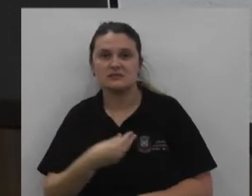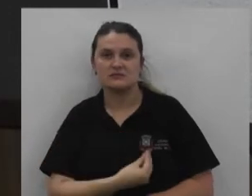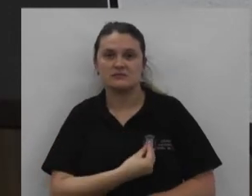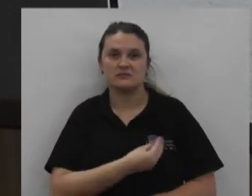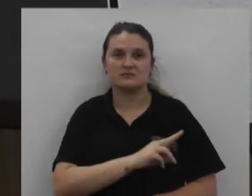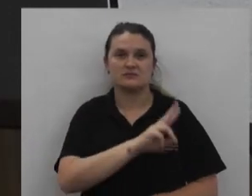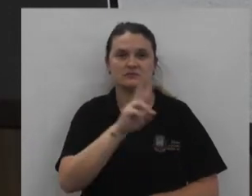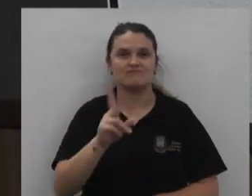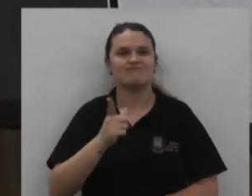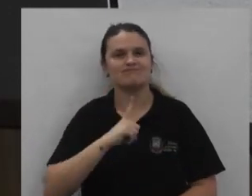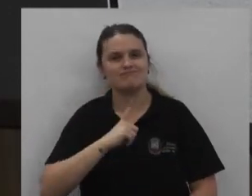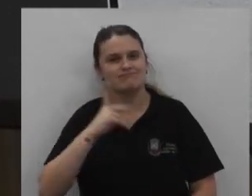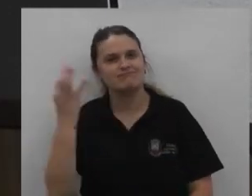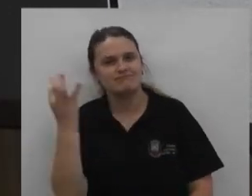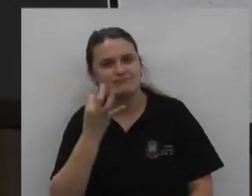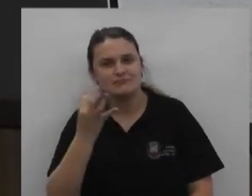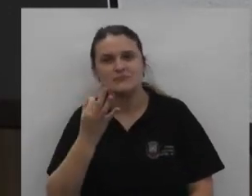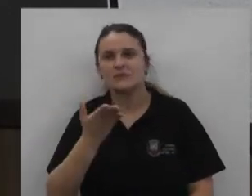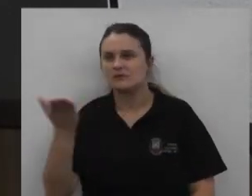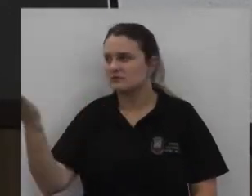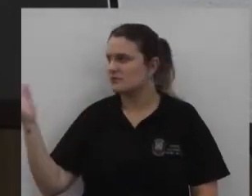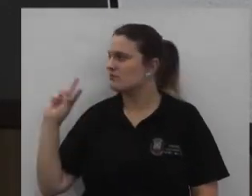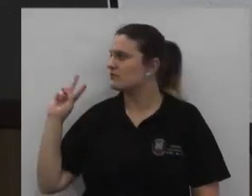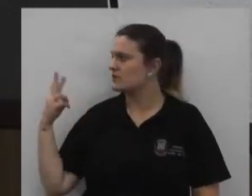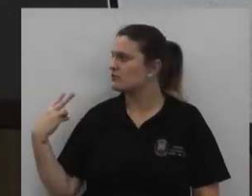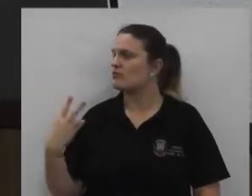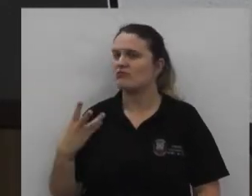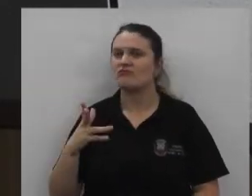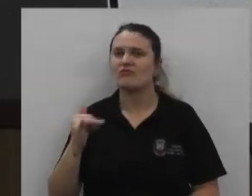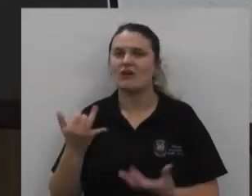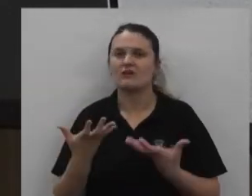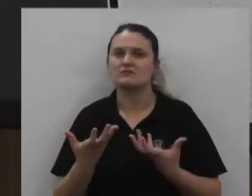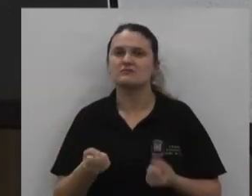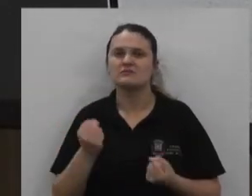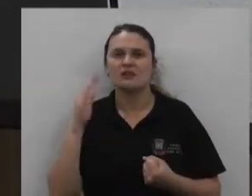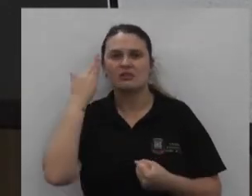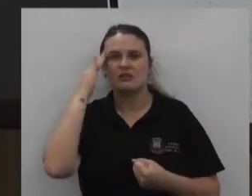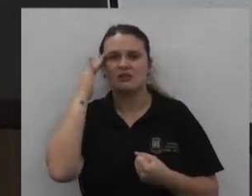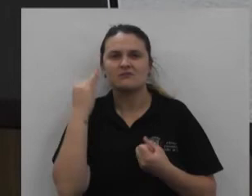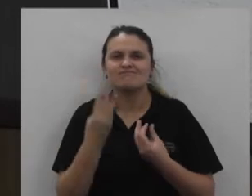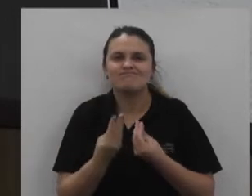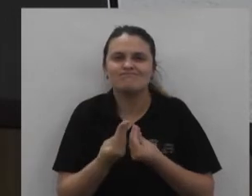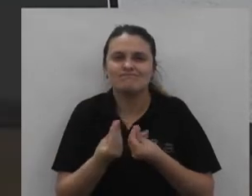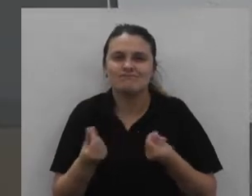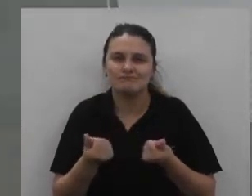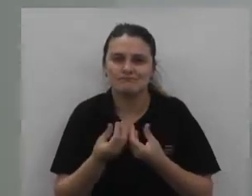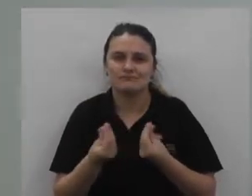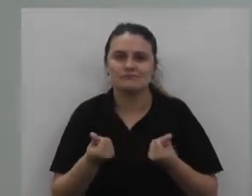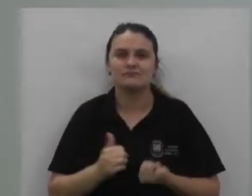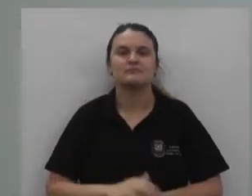Vitória E eu tenho certeza Que vocês vão ser sensíveis A esse sentido